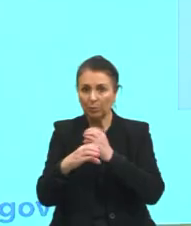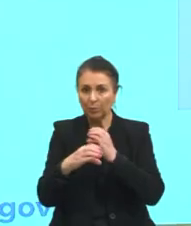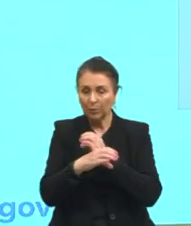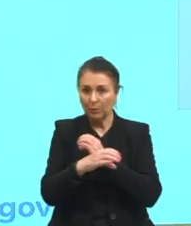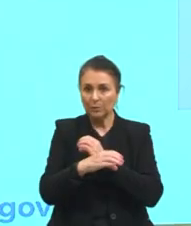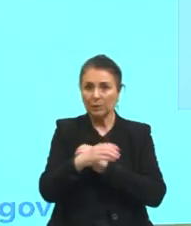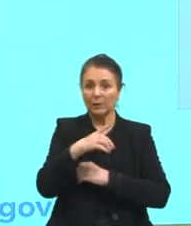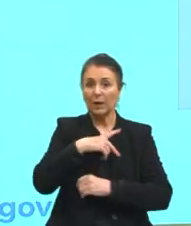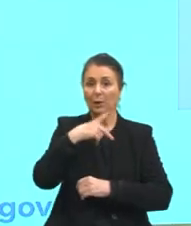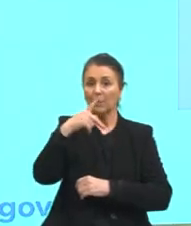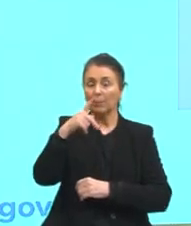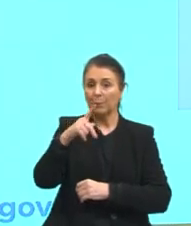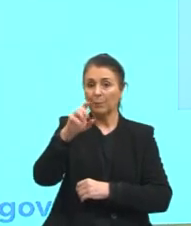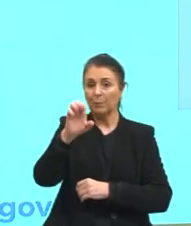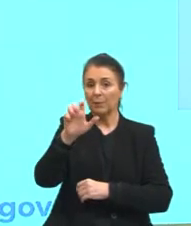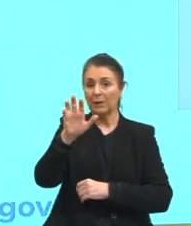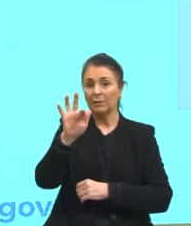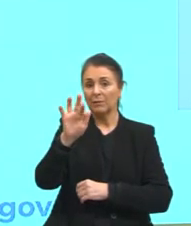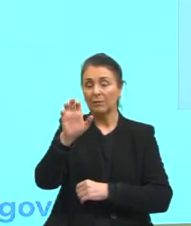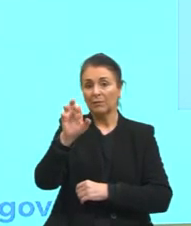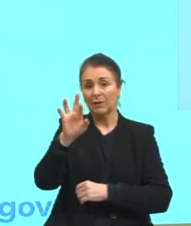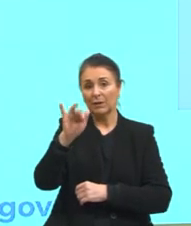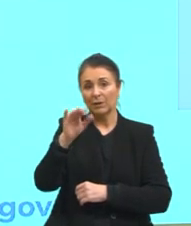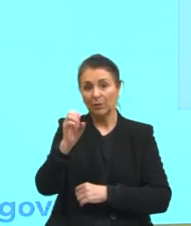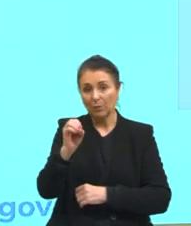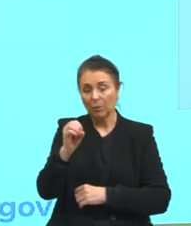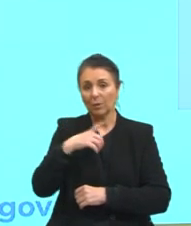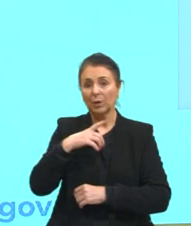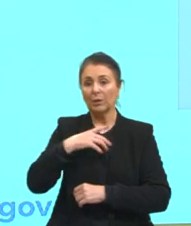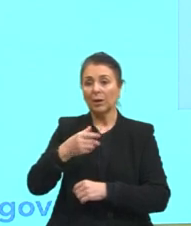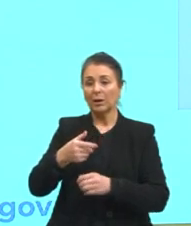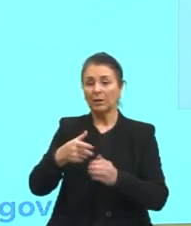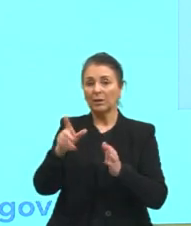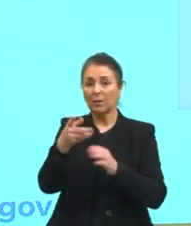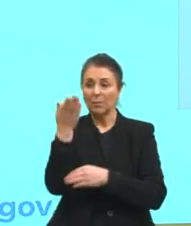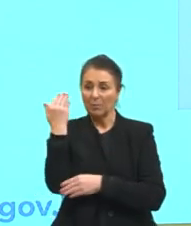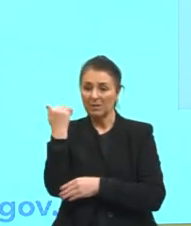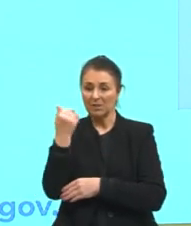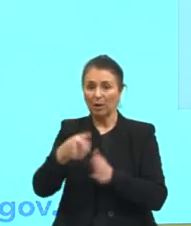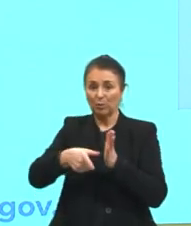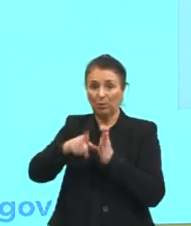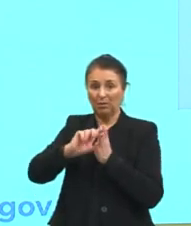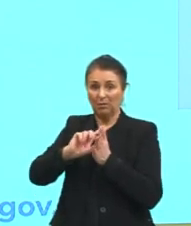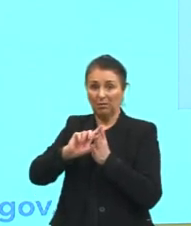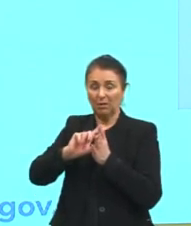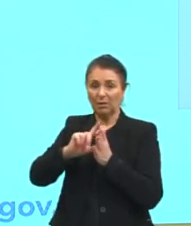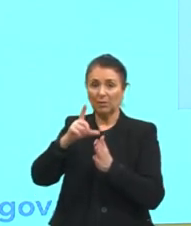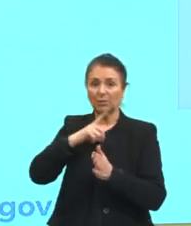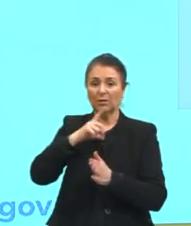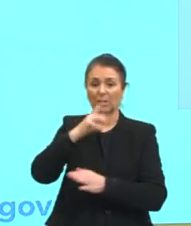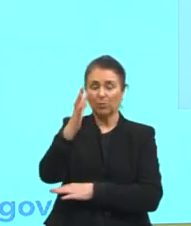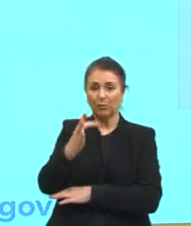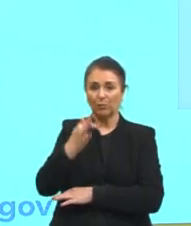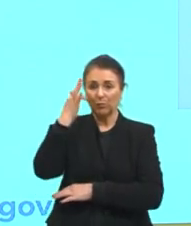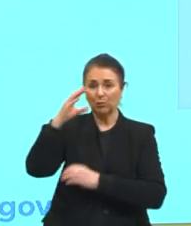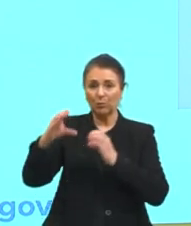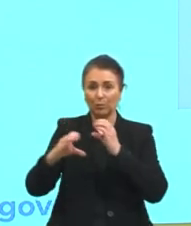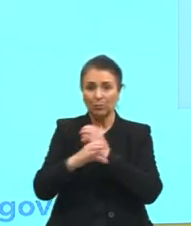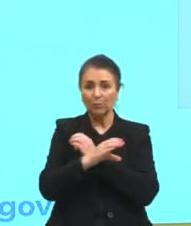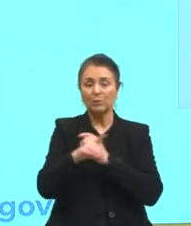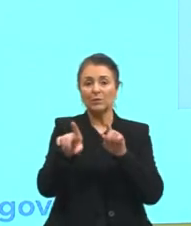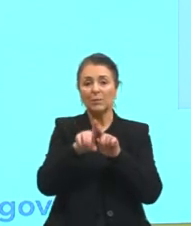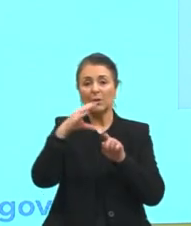perfeito plus com perfeito pretérito anterior que não é utilizado futuro composto e condicional